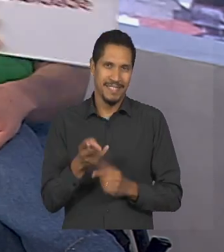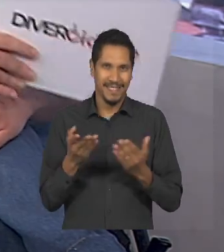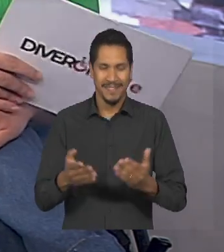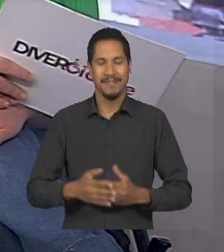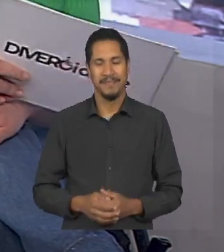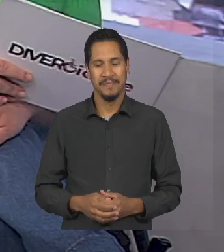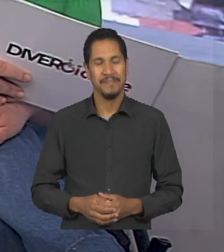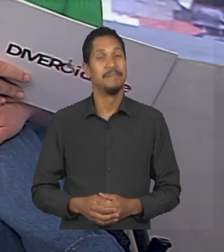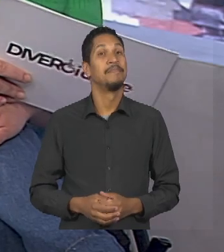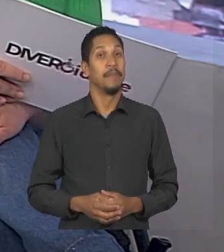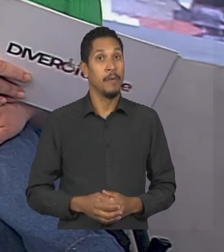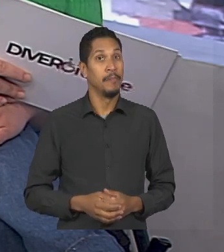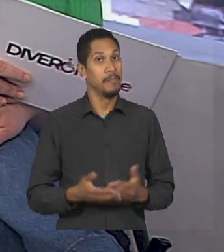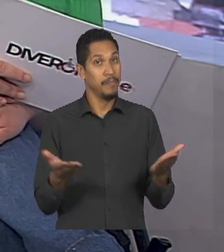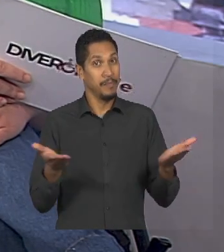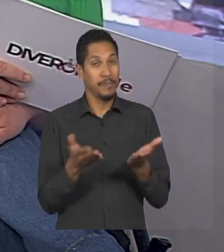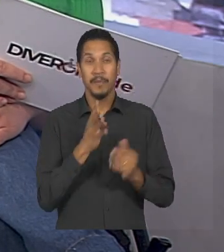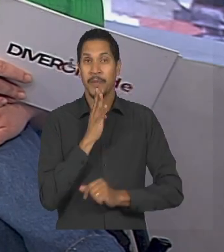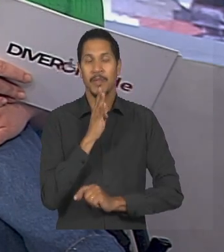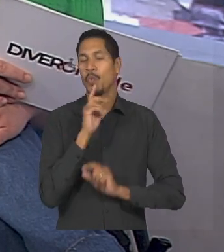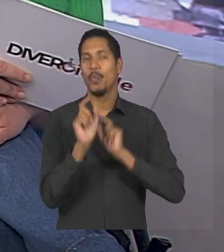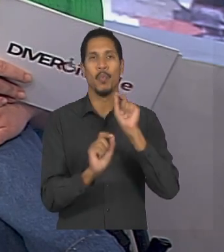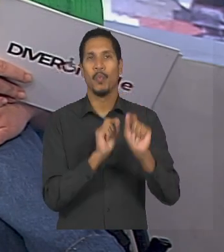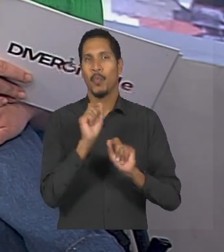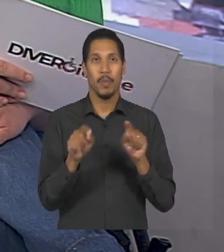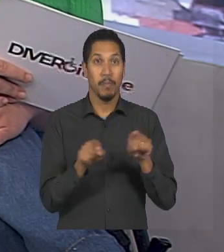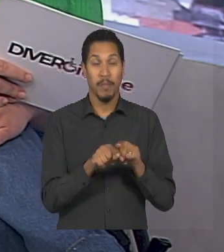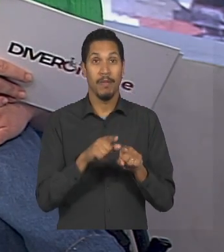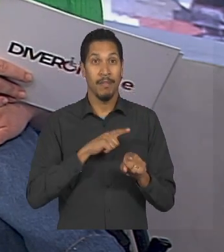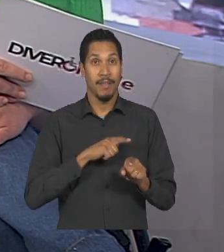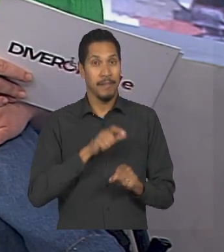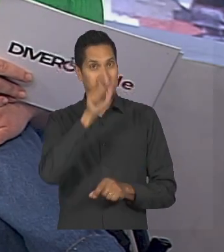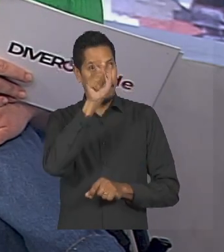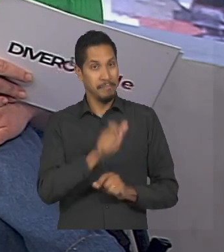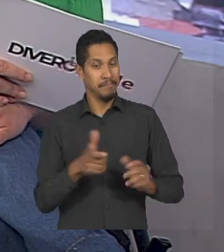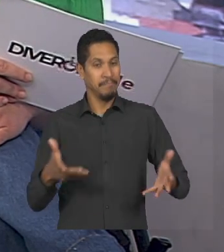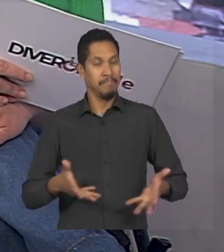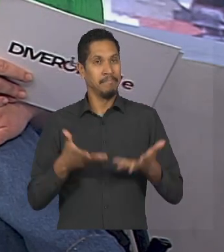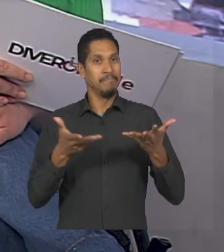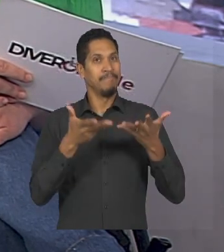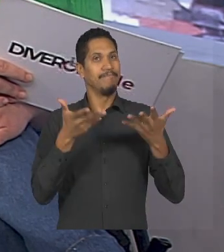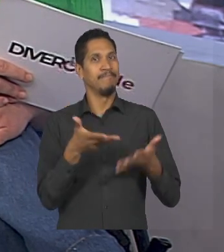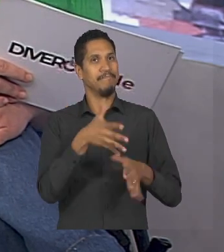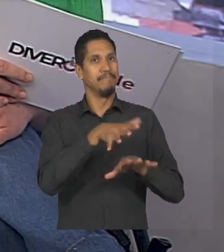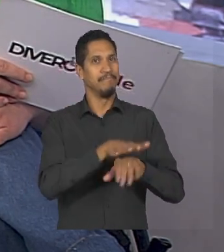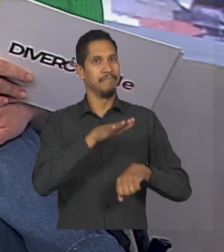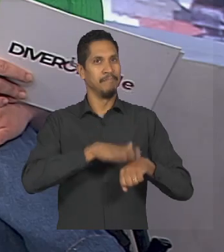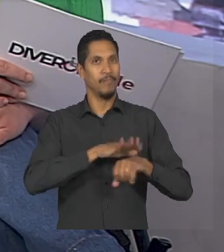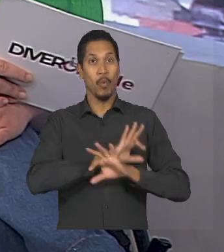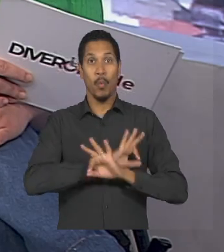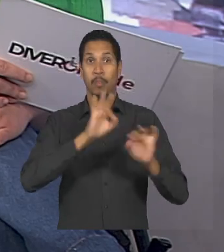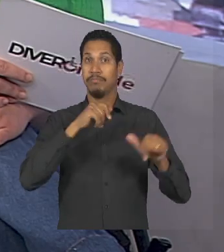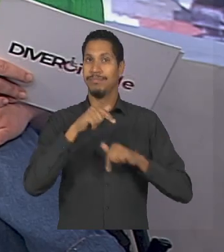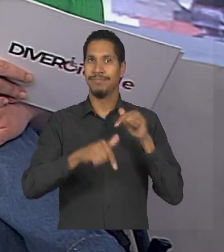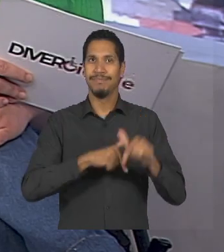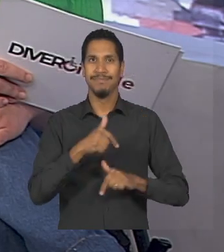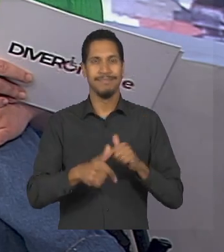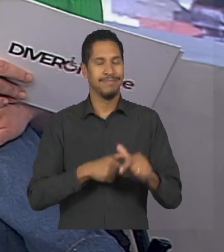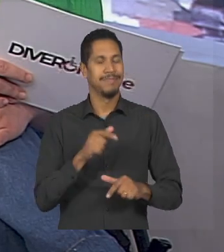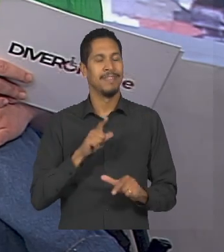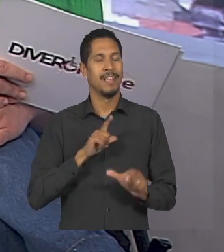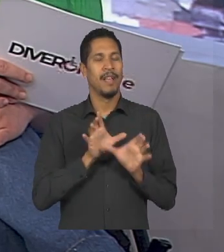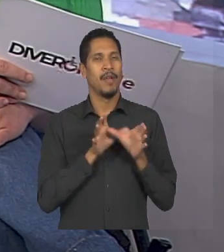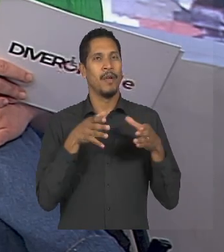Agora sim vem com a gente conhecer mais uma entusiasta da inclusão que tem feito um ótimo trabalho para a